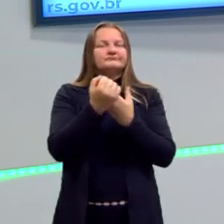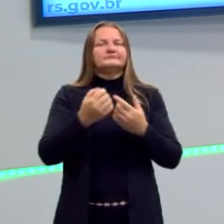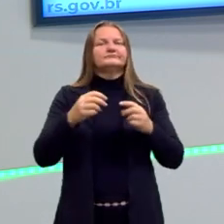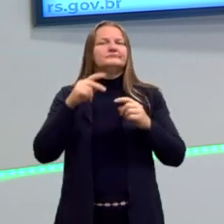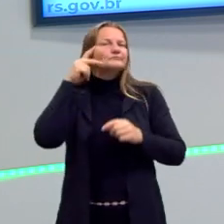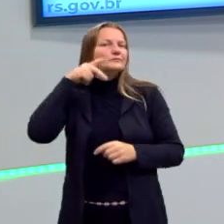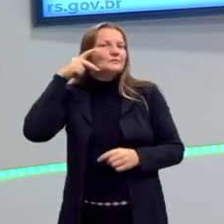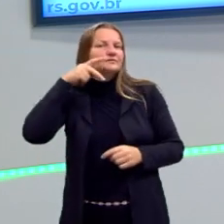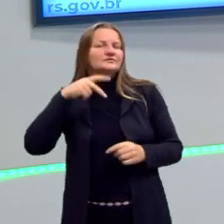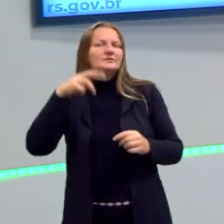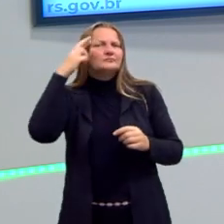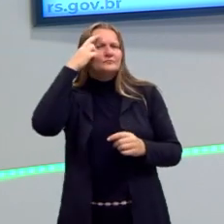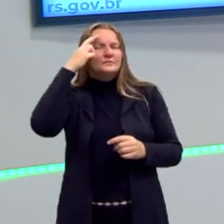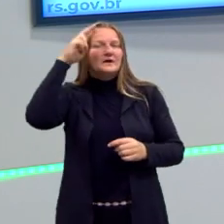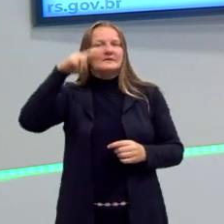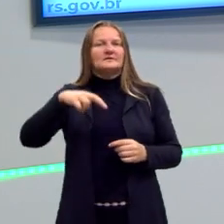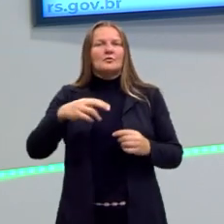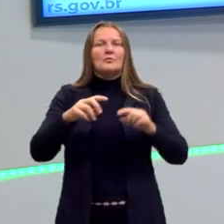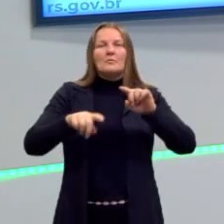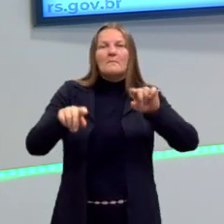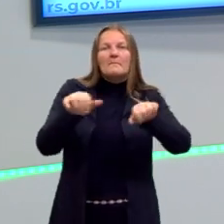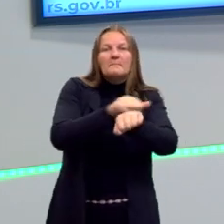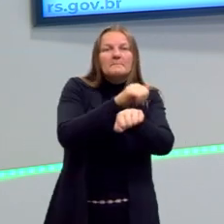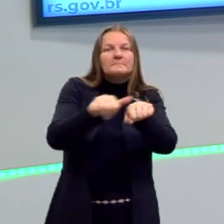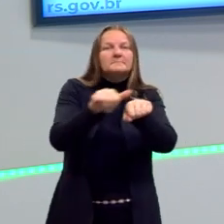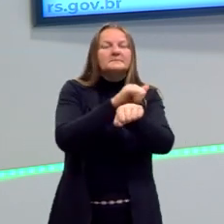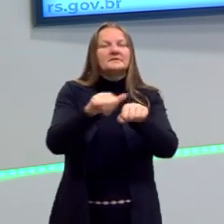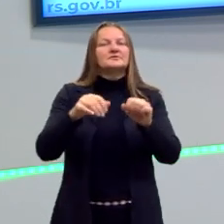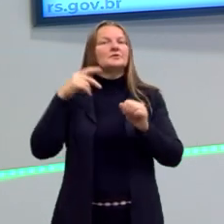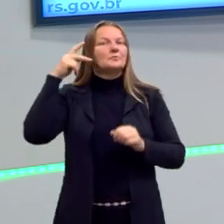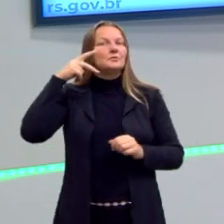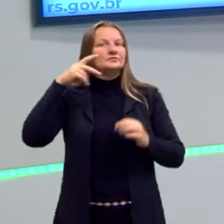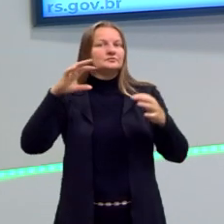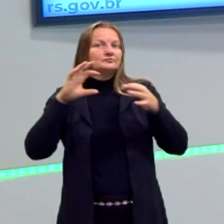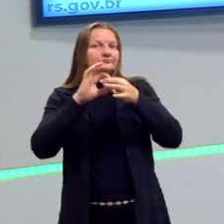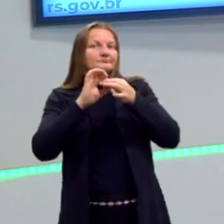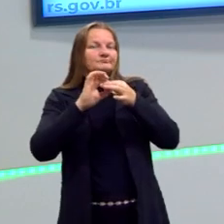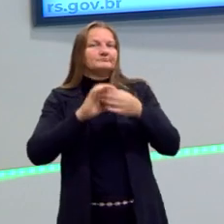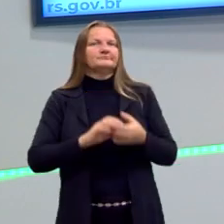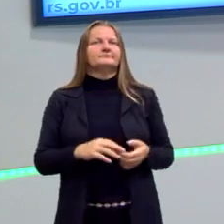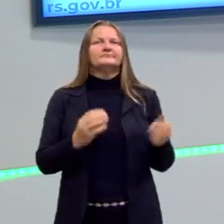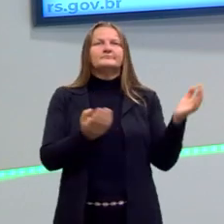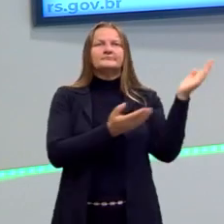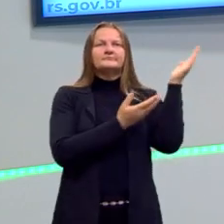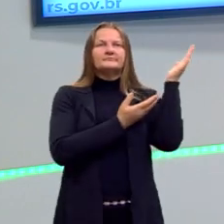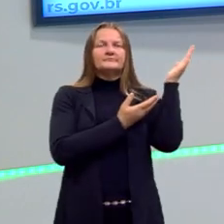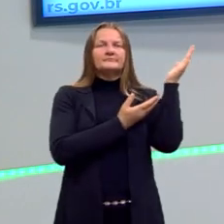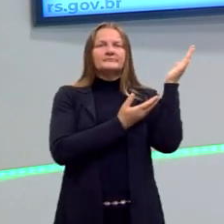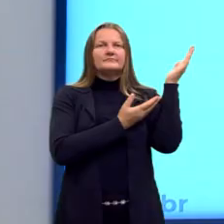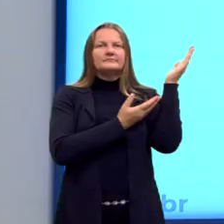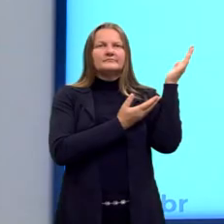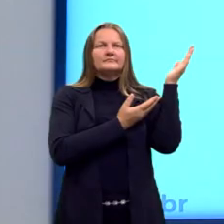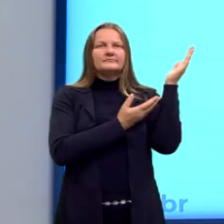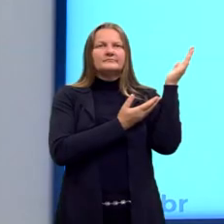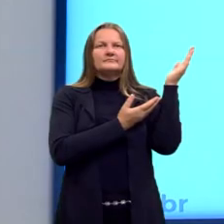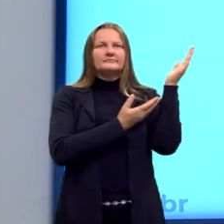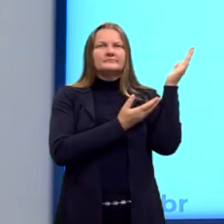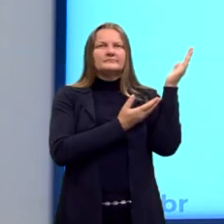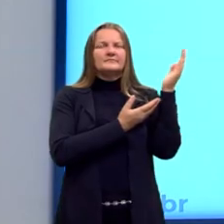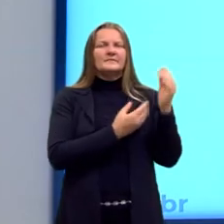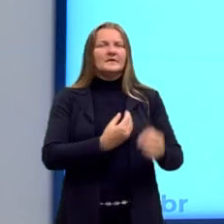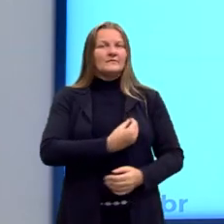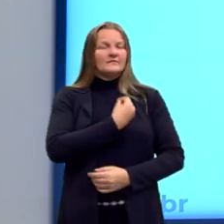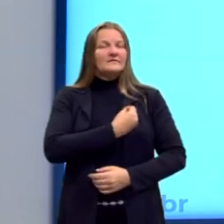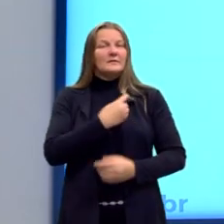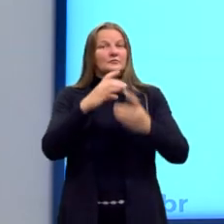passa a razão a ser o instrumento para definir a política. O nosso problema de aula de hoje é, vivemos